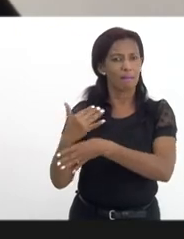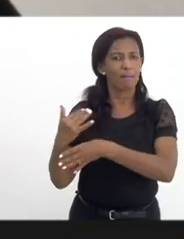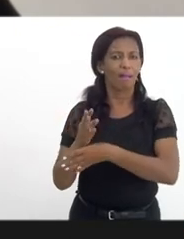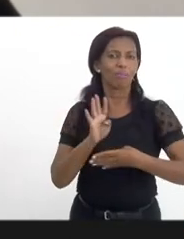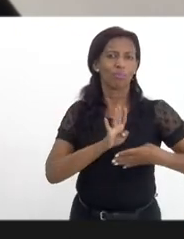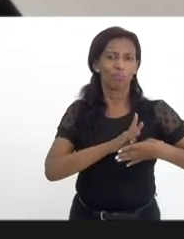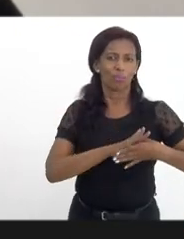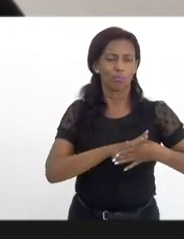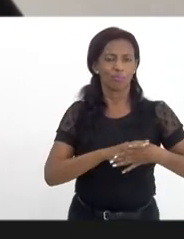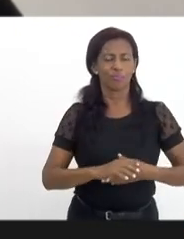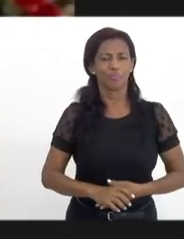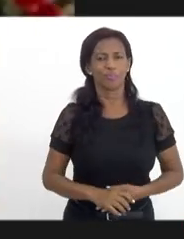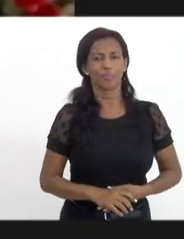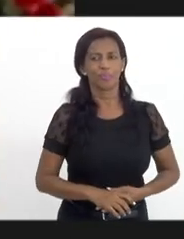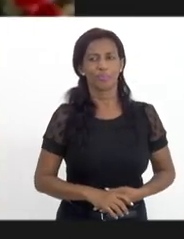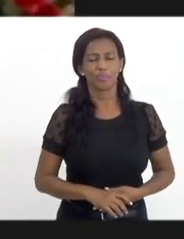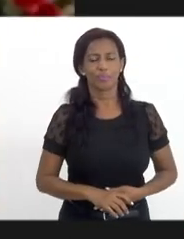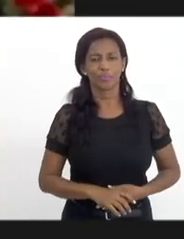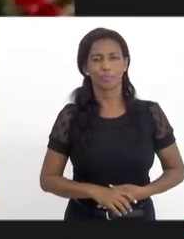Caxias.